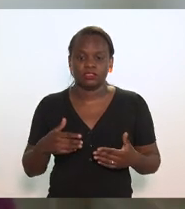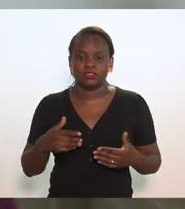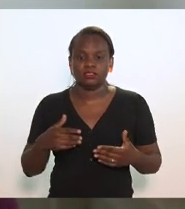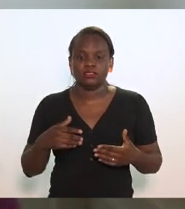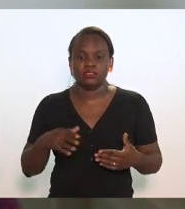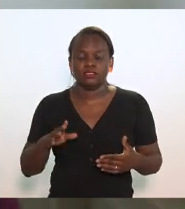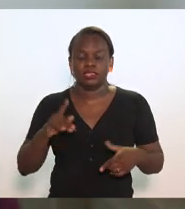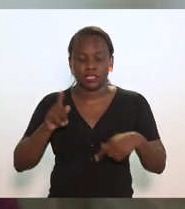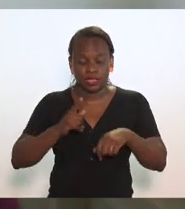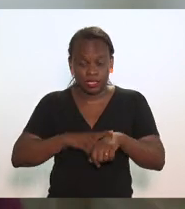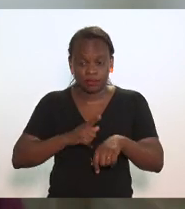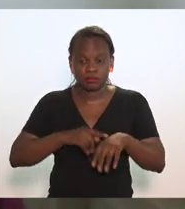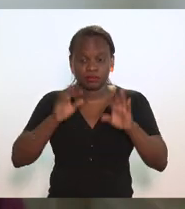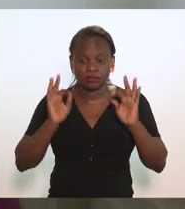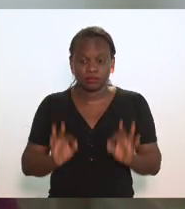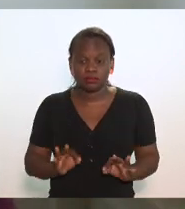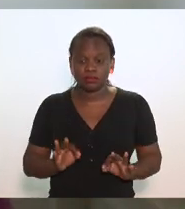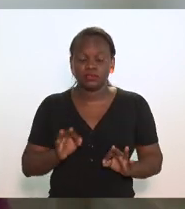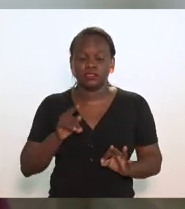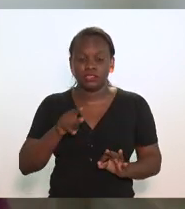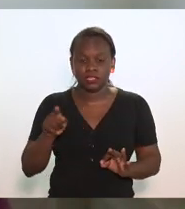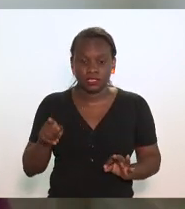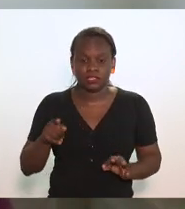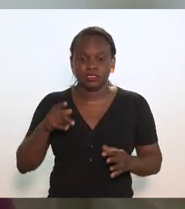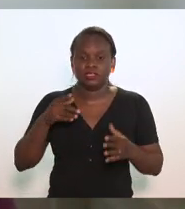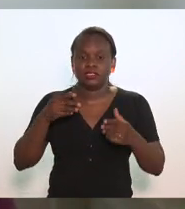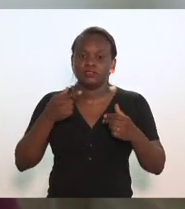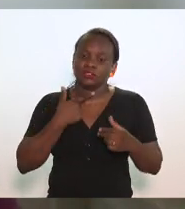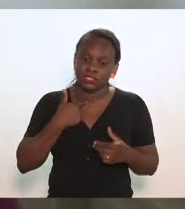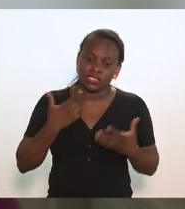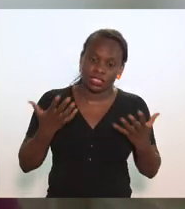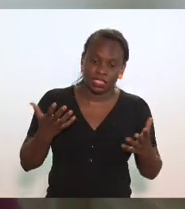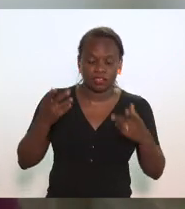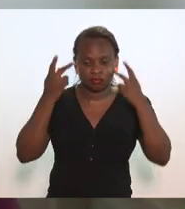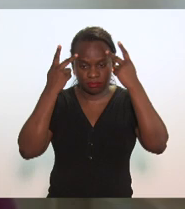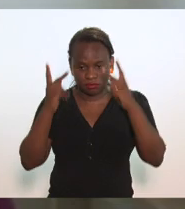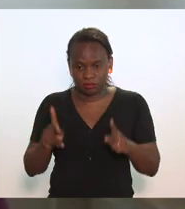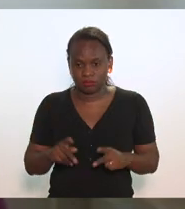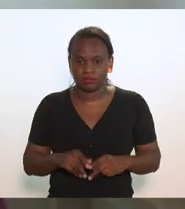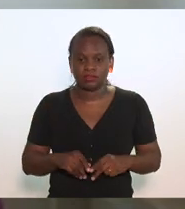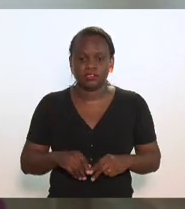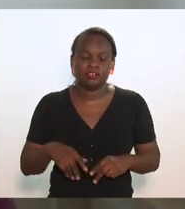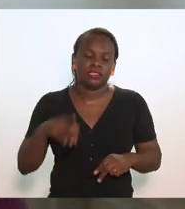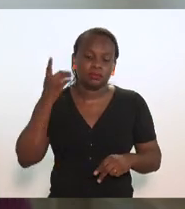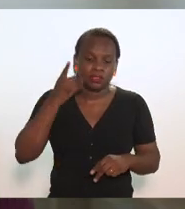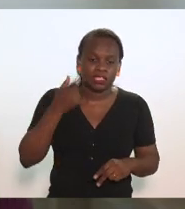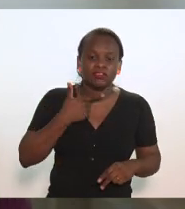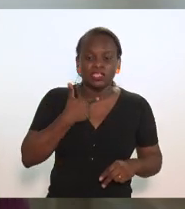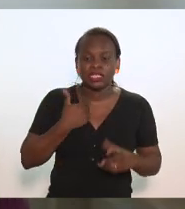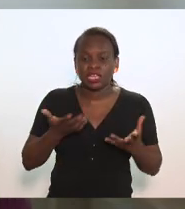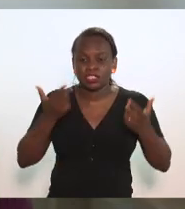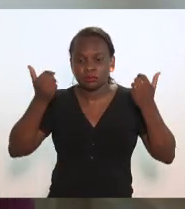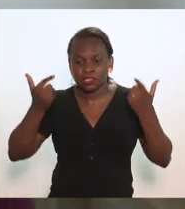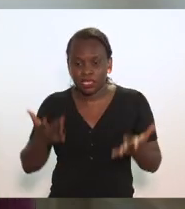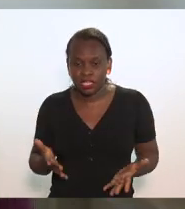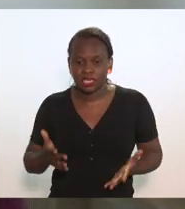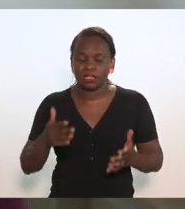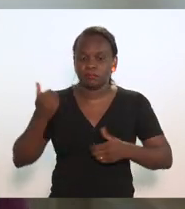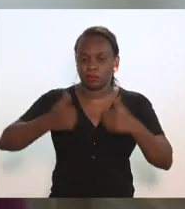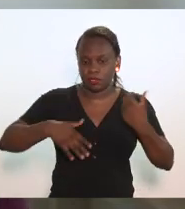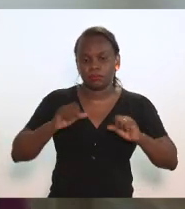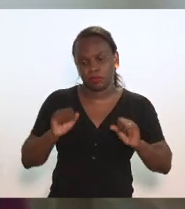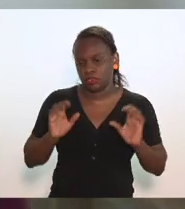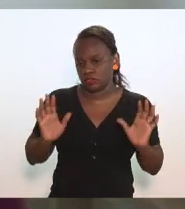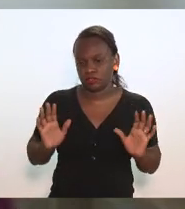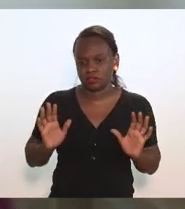justo momento que eles, assim, o desejarem. No momento que cada deputado, assim, quiser fazer, usa a palavra, ele